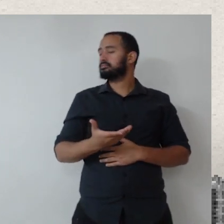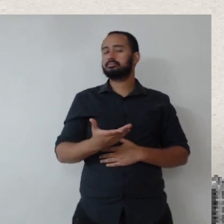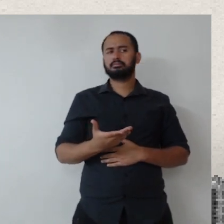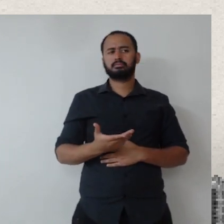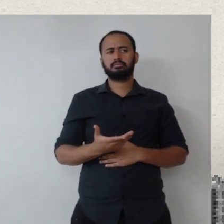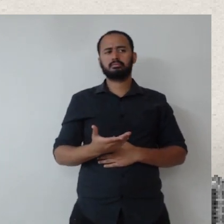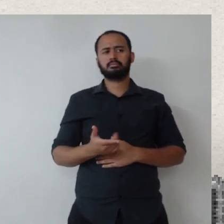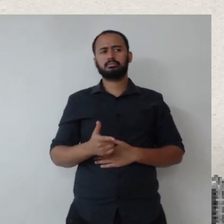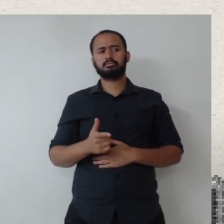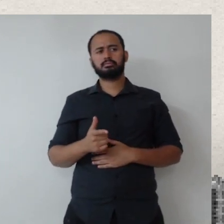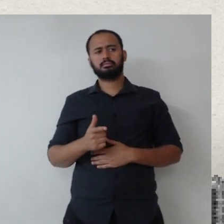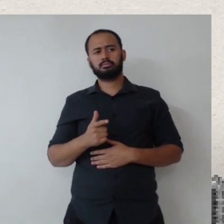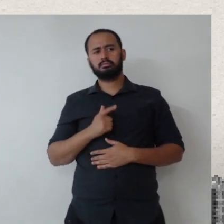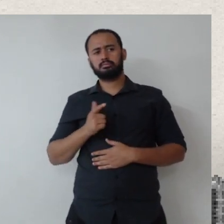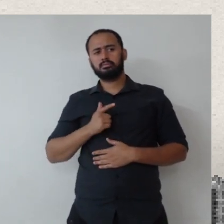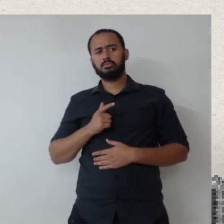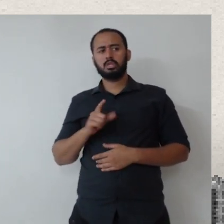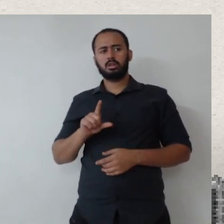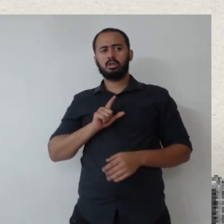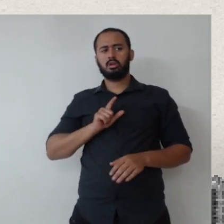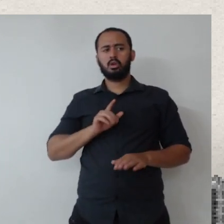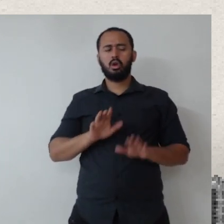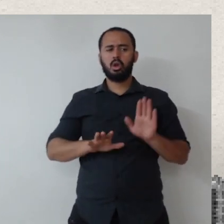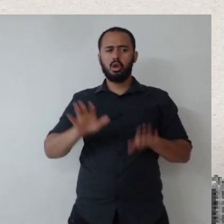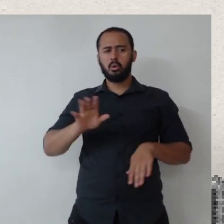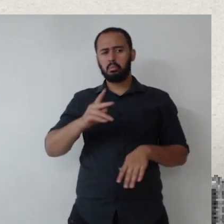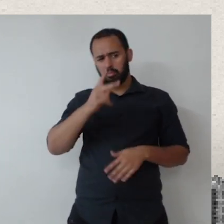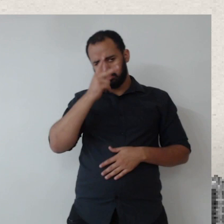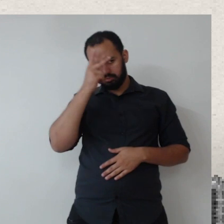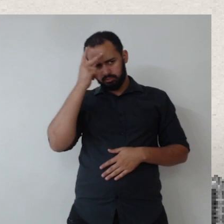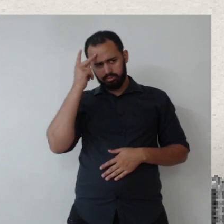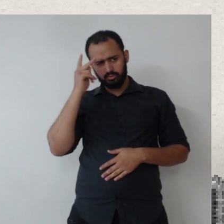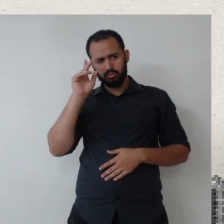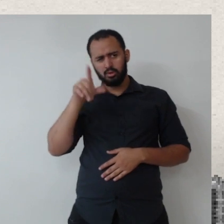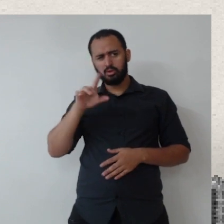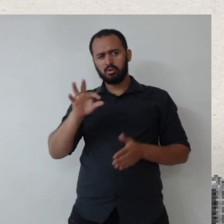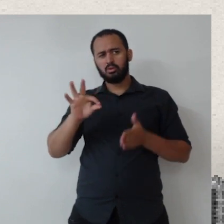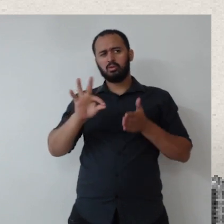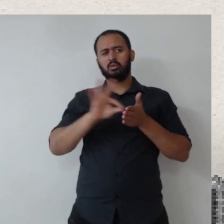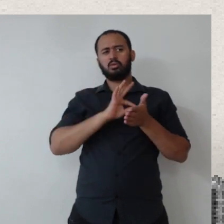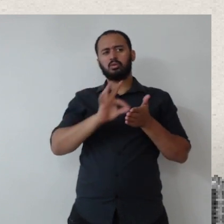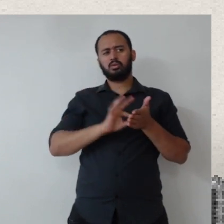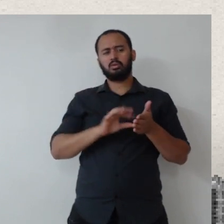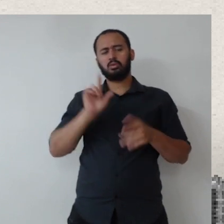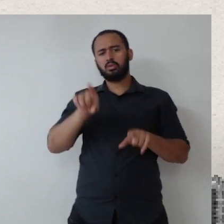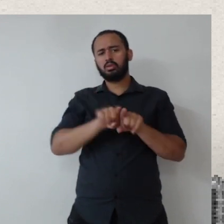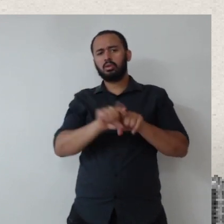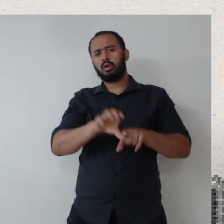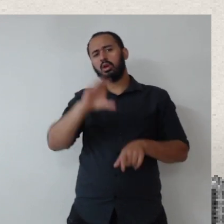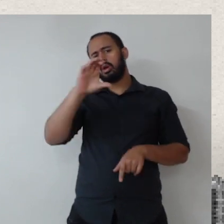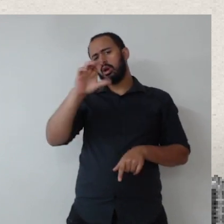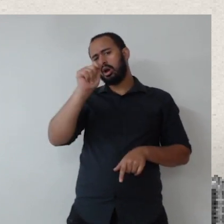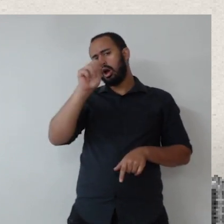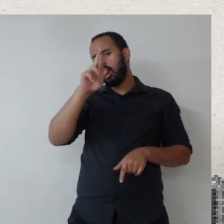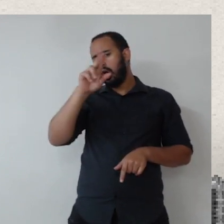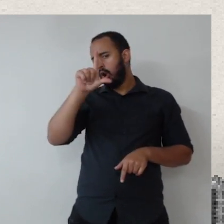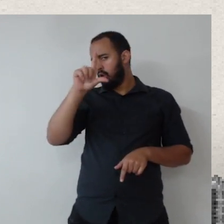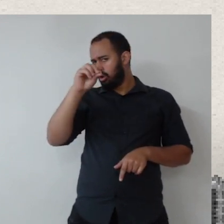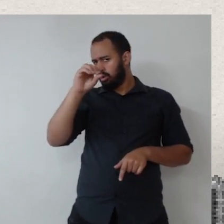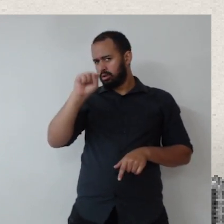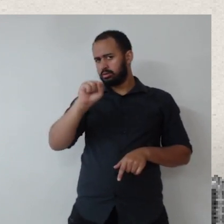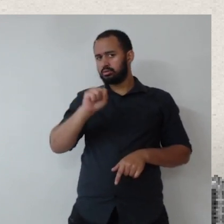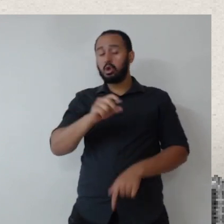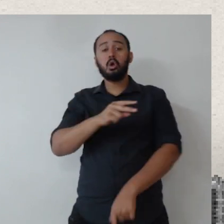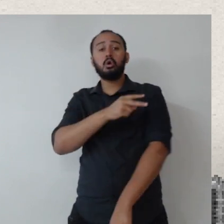Gente, aqui no chat tem algumas observações. O Carlos, que é o